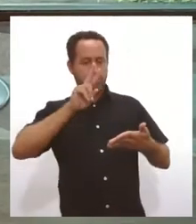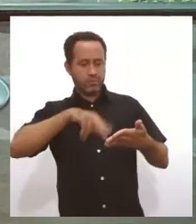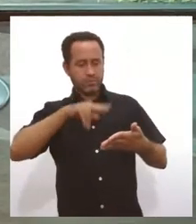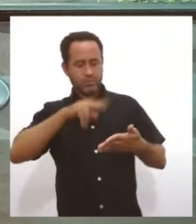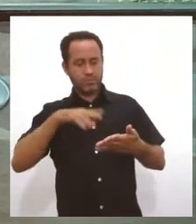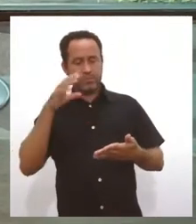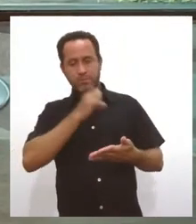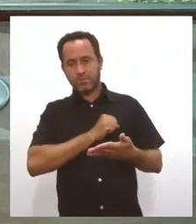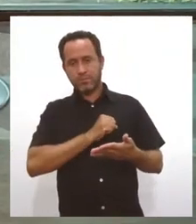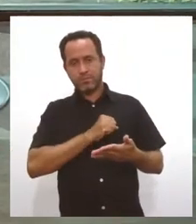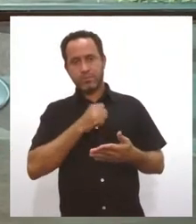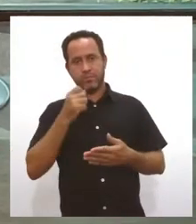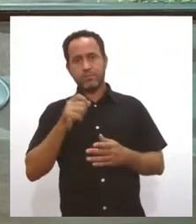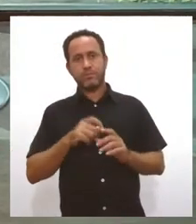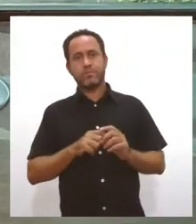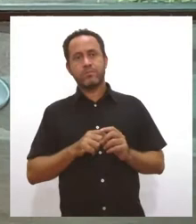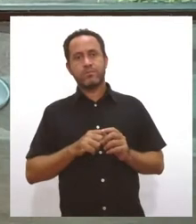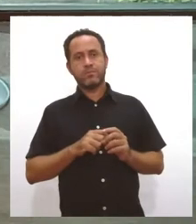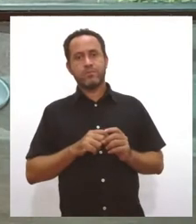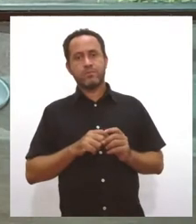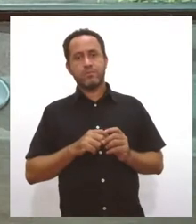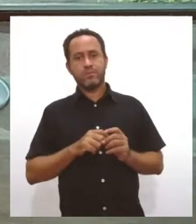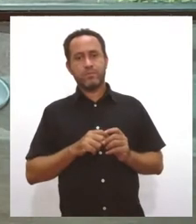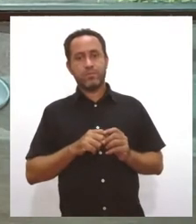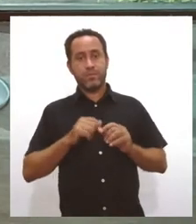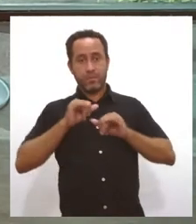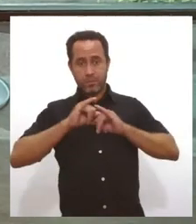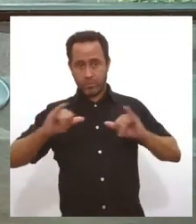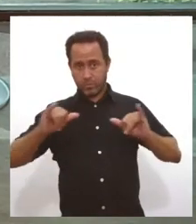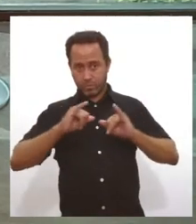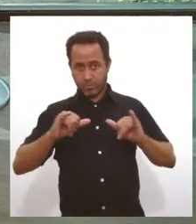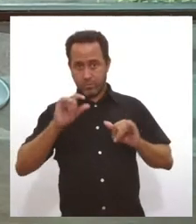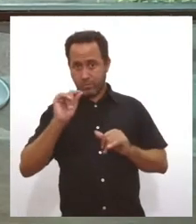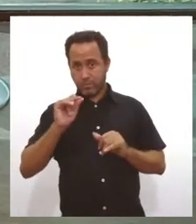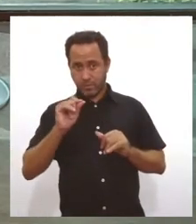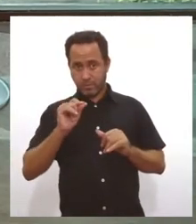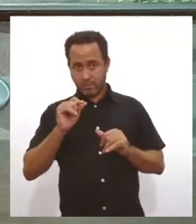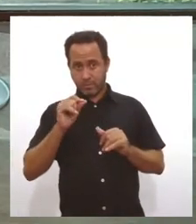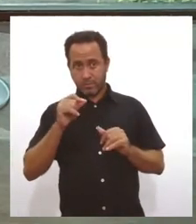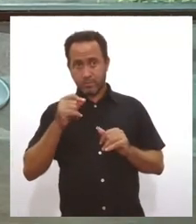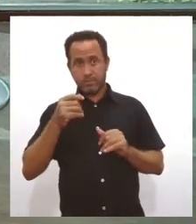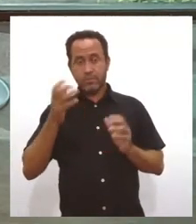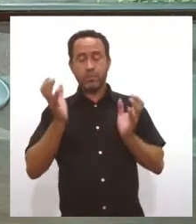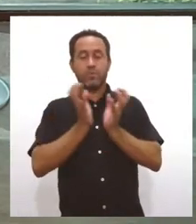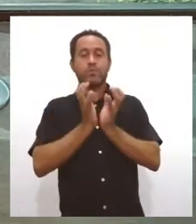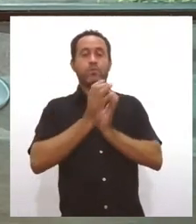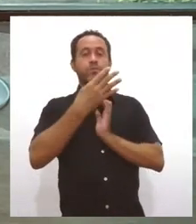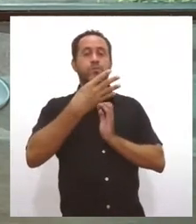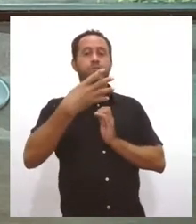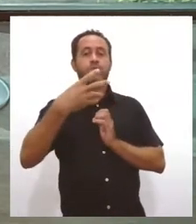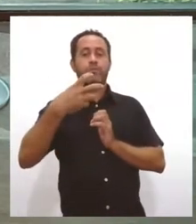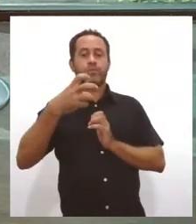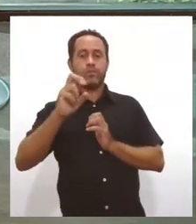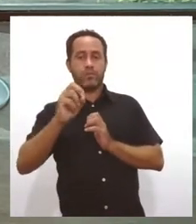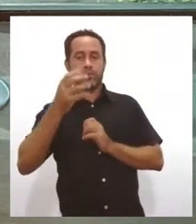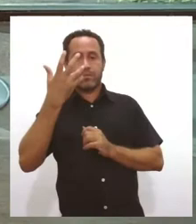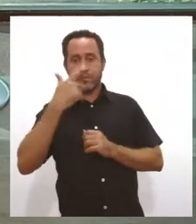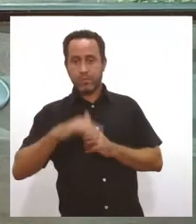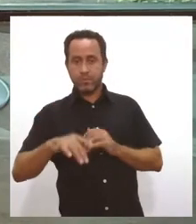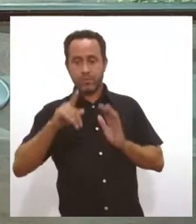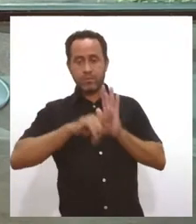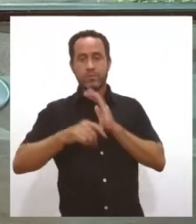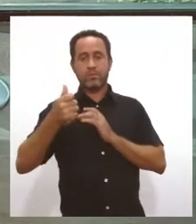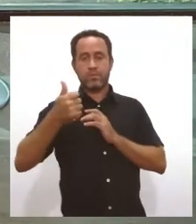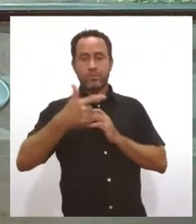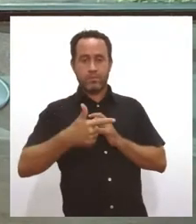reportagem. A Pfizer anunciou que está testando num grupo de 4.500 crianças menores de 12